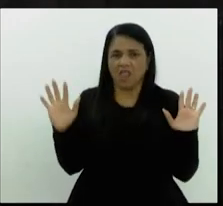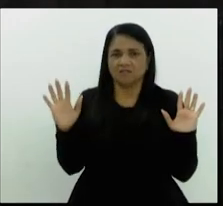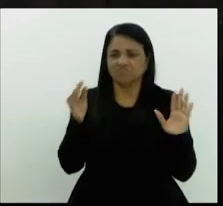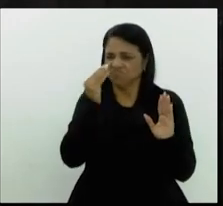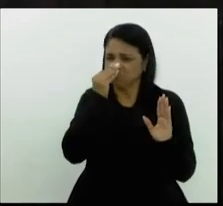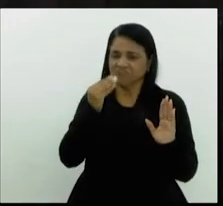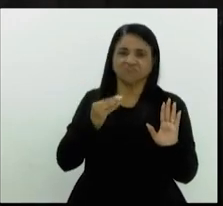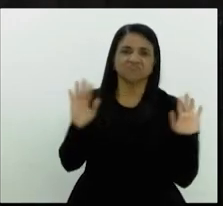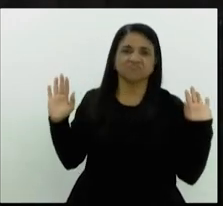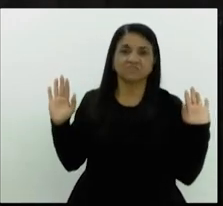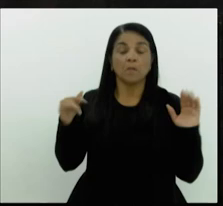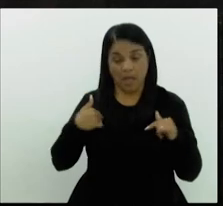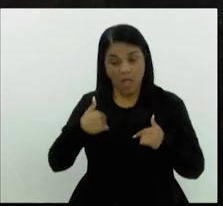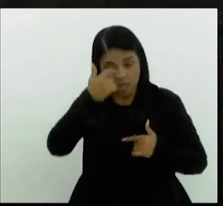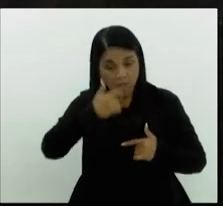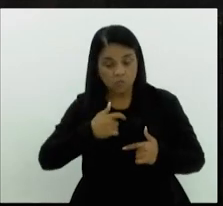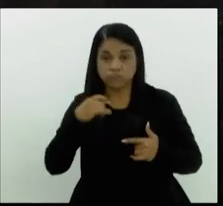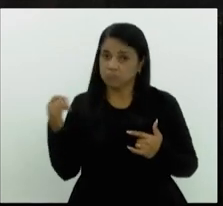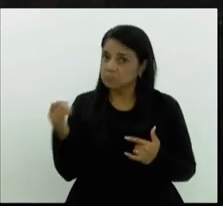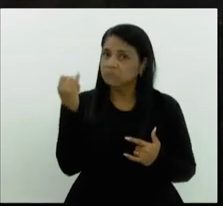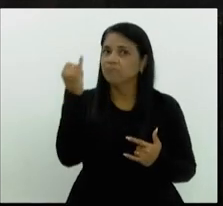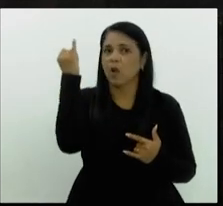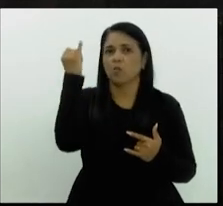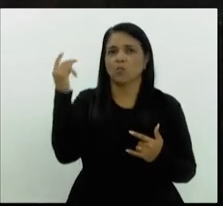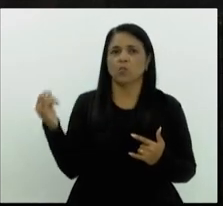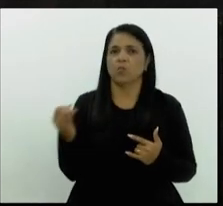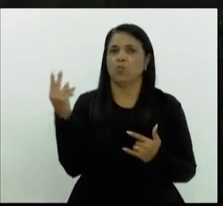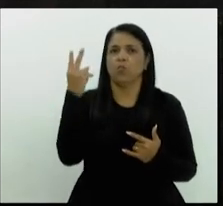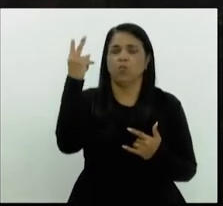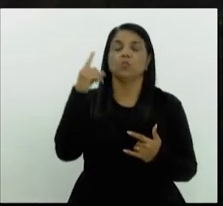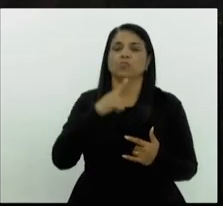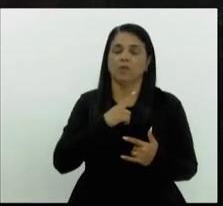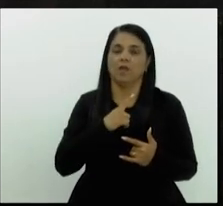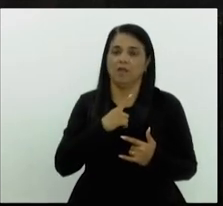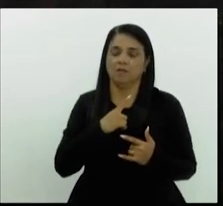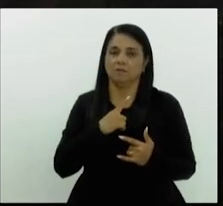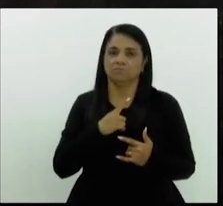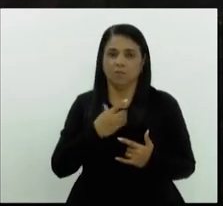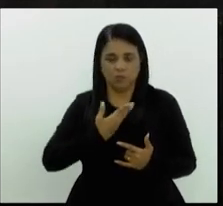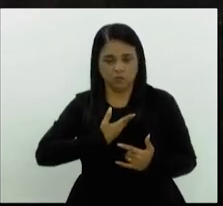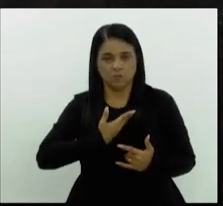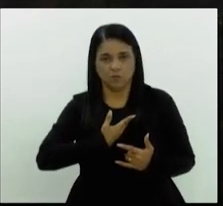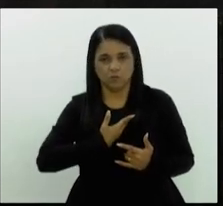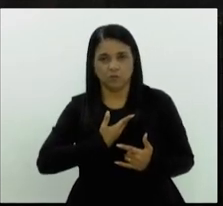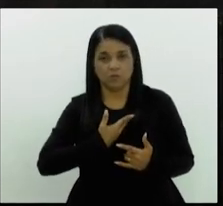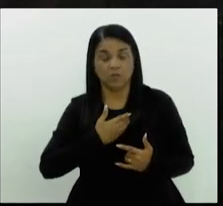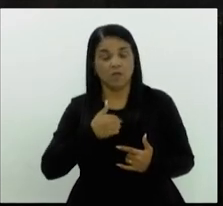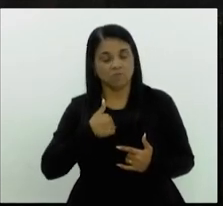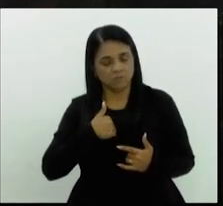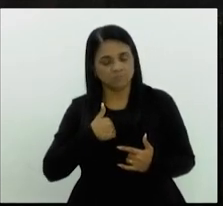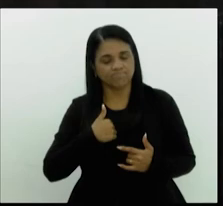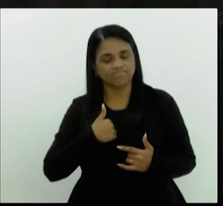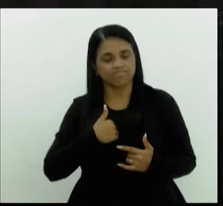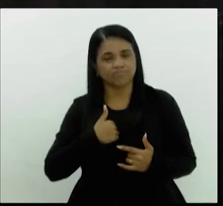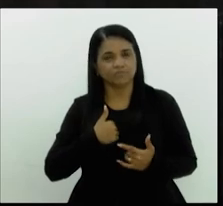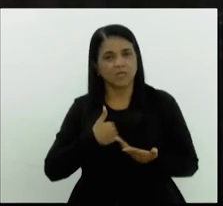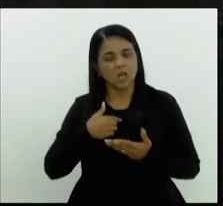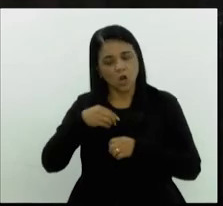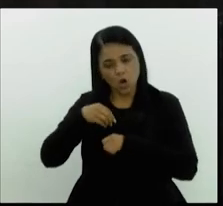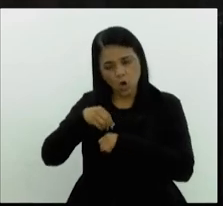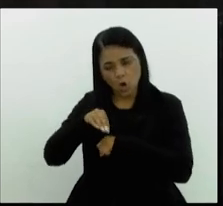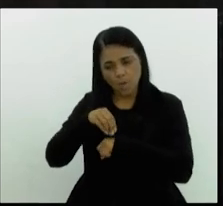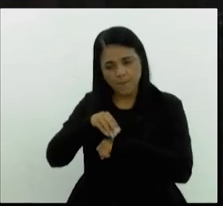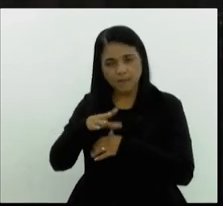a isso, muita importância. e, justamente, por dar essa importância, eu queria compartilhar